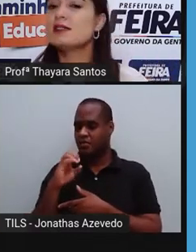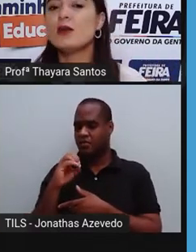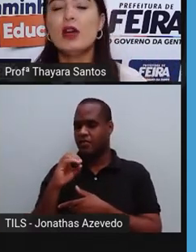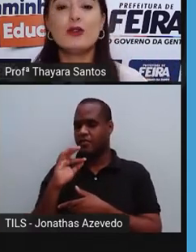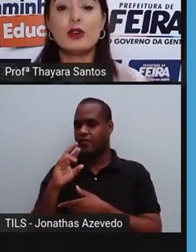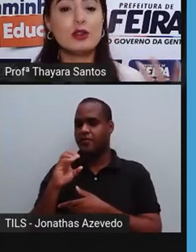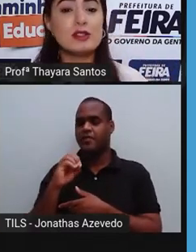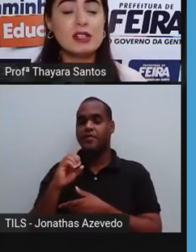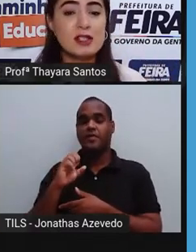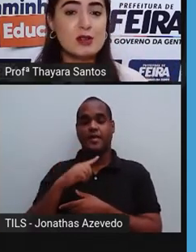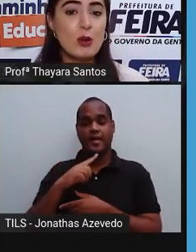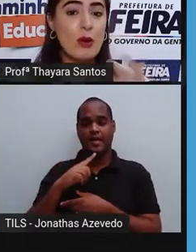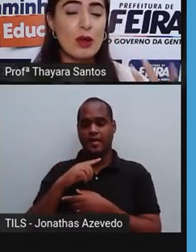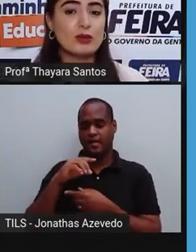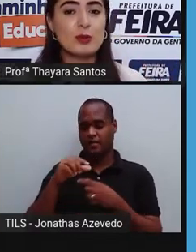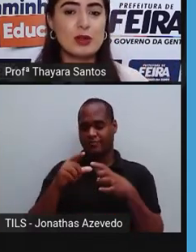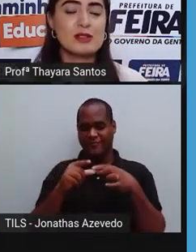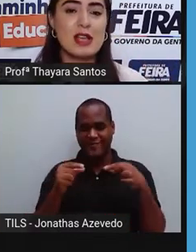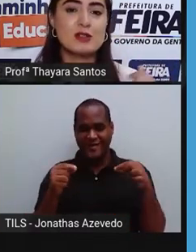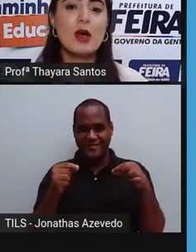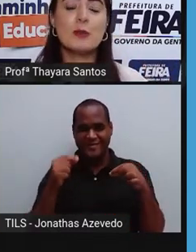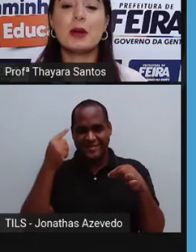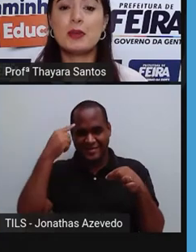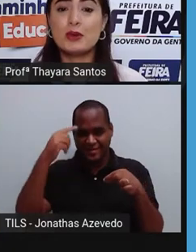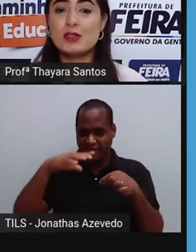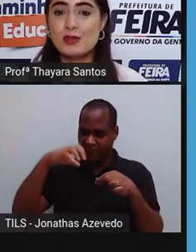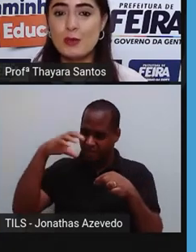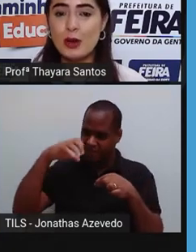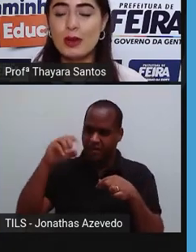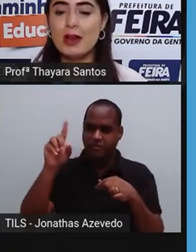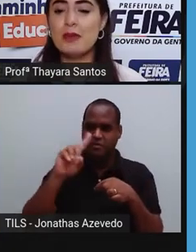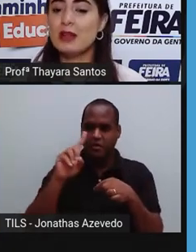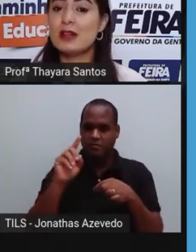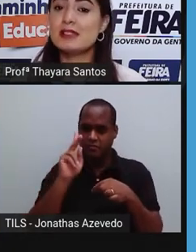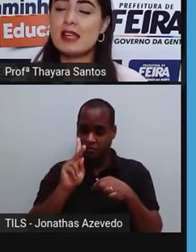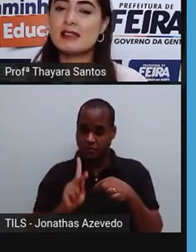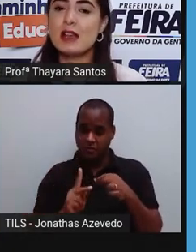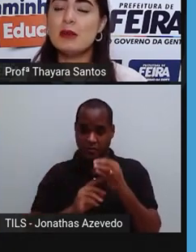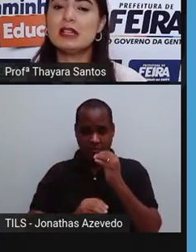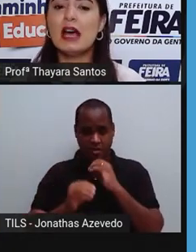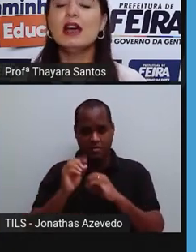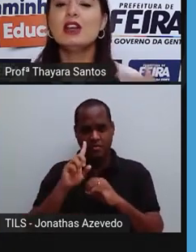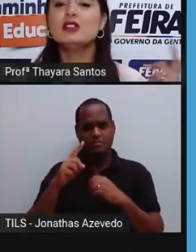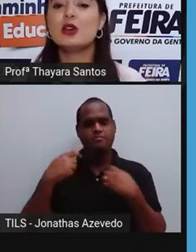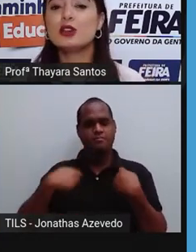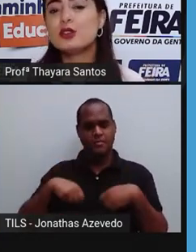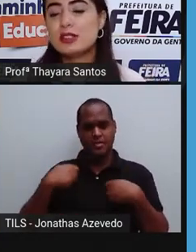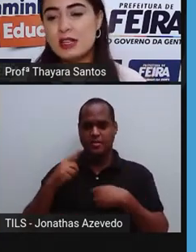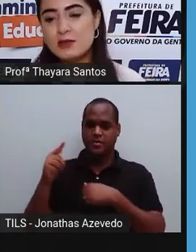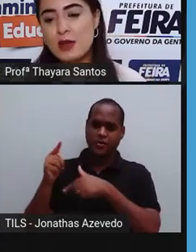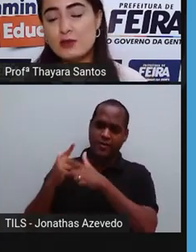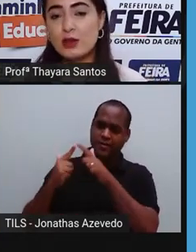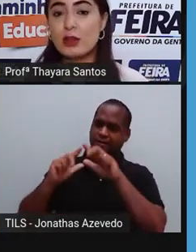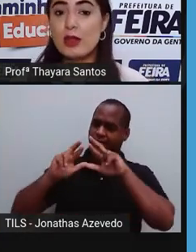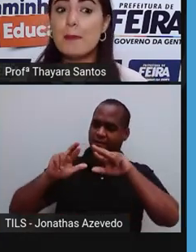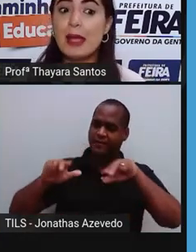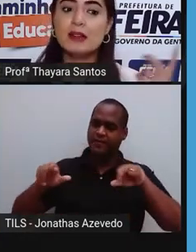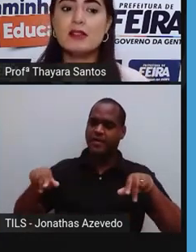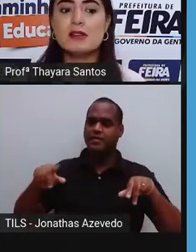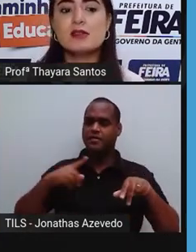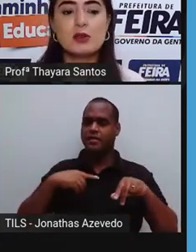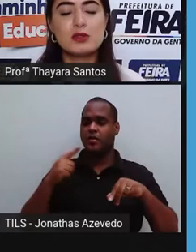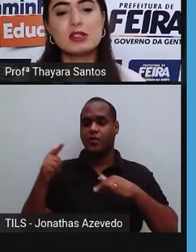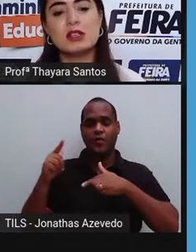realizam fotossíntese ou qualquer outro processo para produzir seu próprio alimento. Eles têm que se alimentar de outros seres vivos. Ou então,